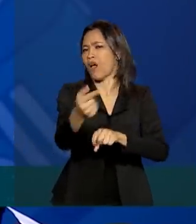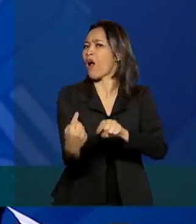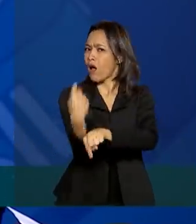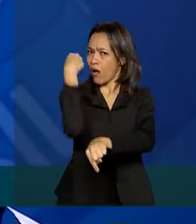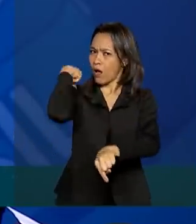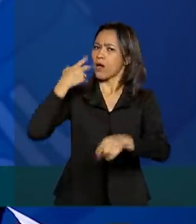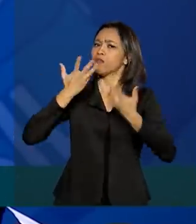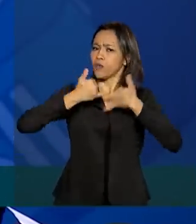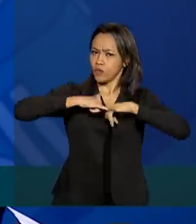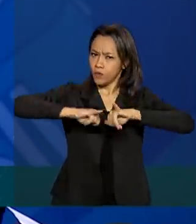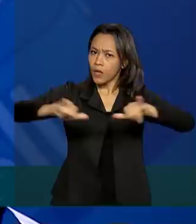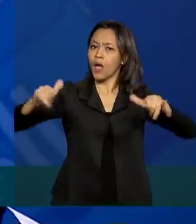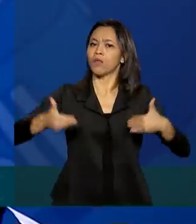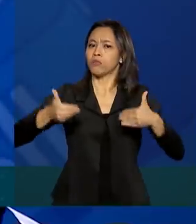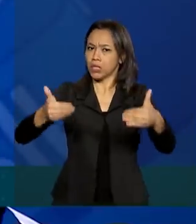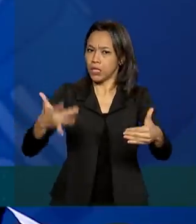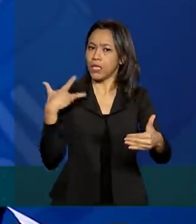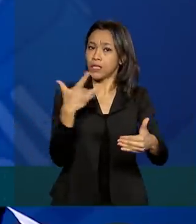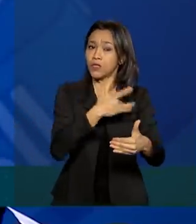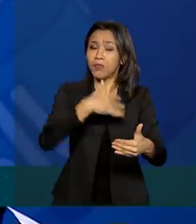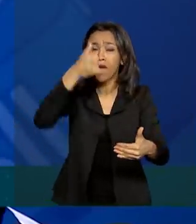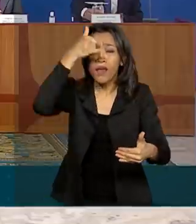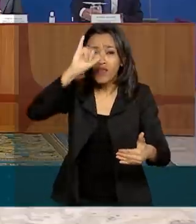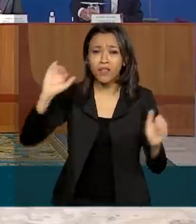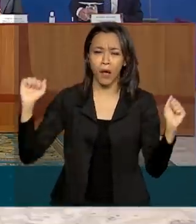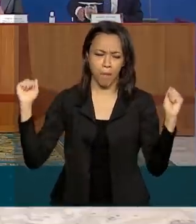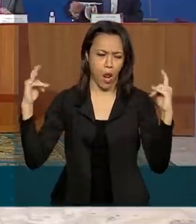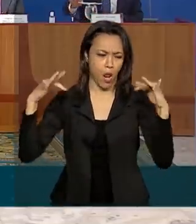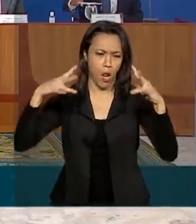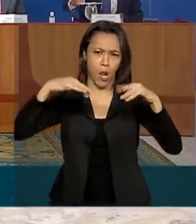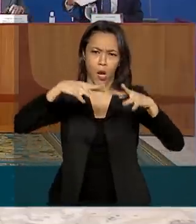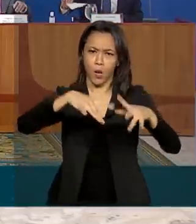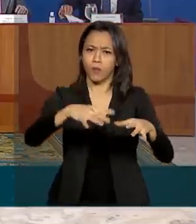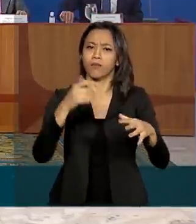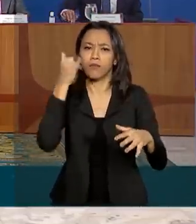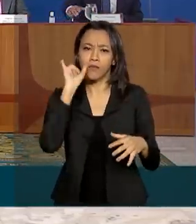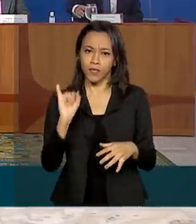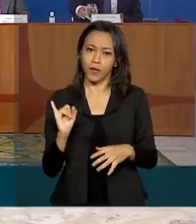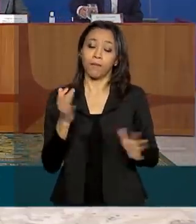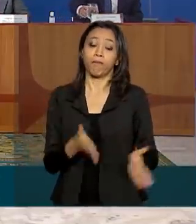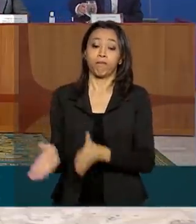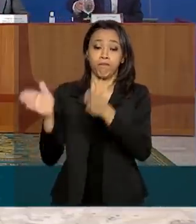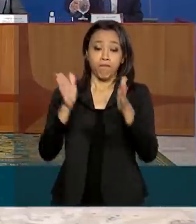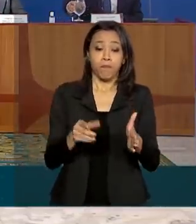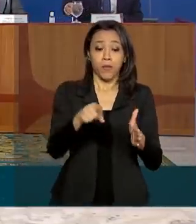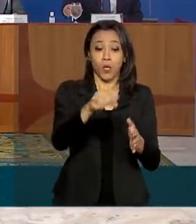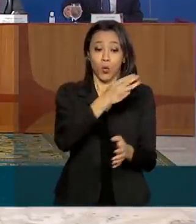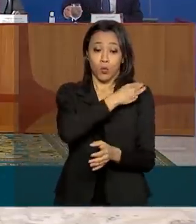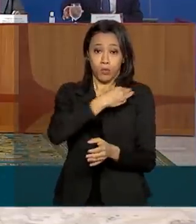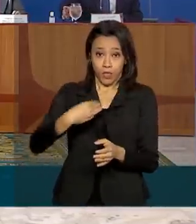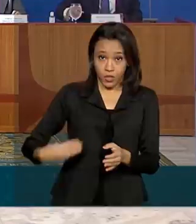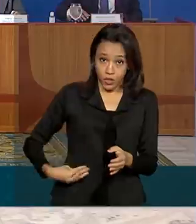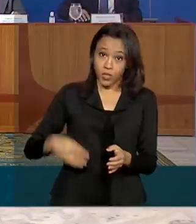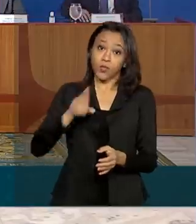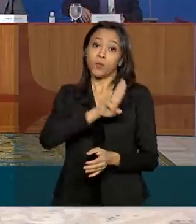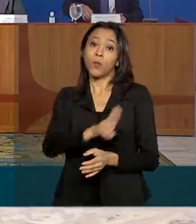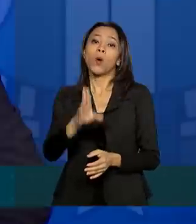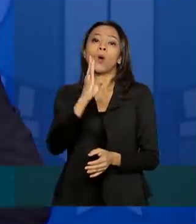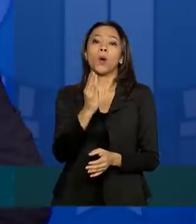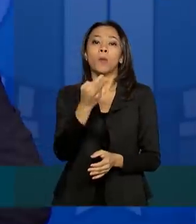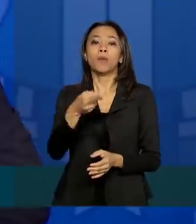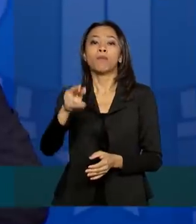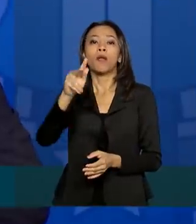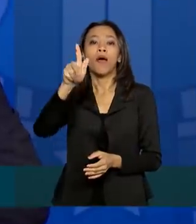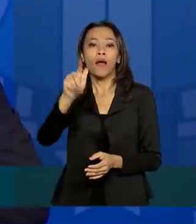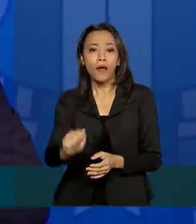da Saúde a fim de evitar aglomerações. O ministro-chefe da Casa Civil, Braga Neto, destacou a habilitação